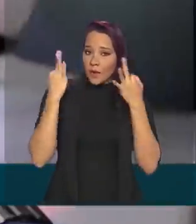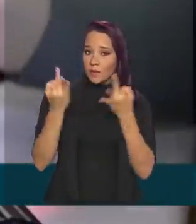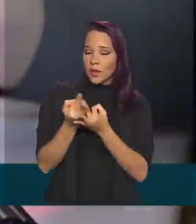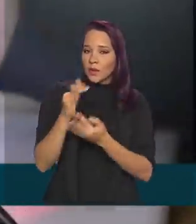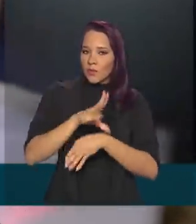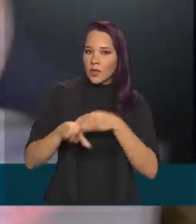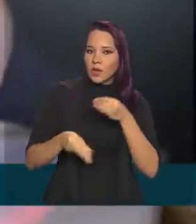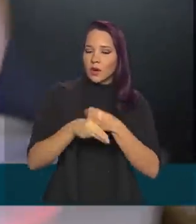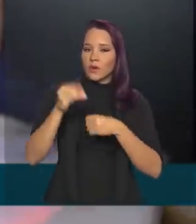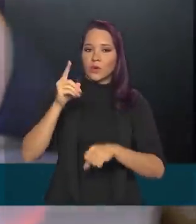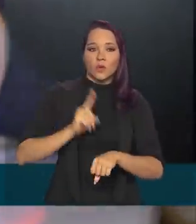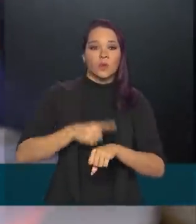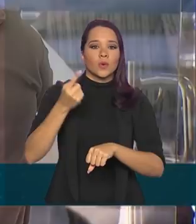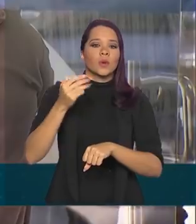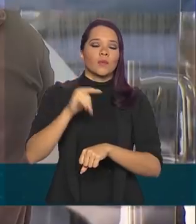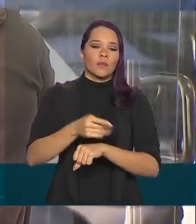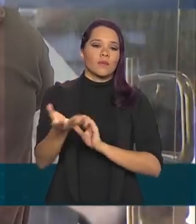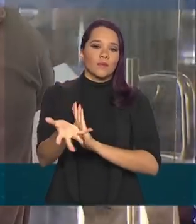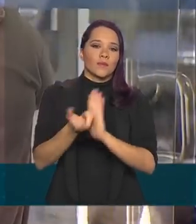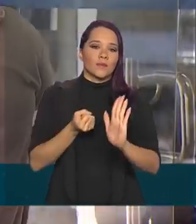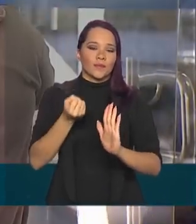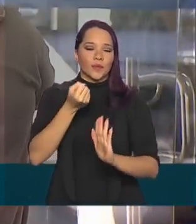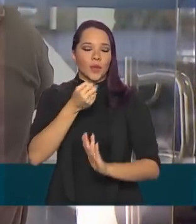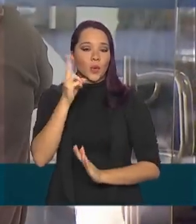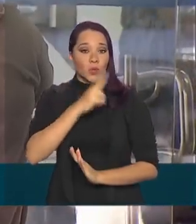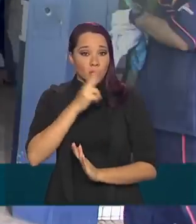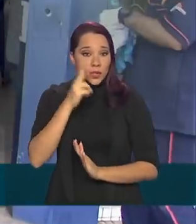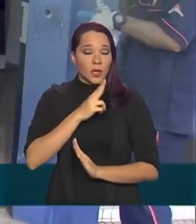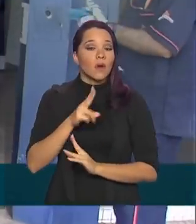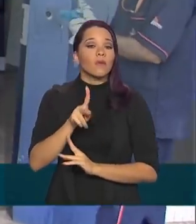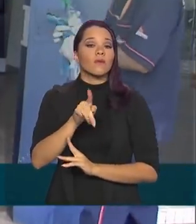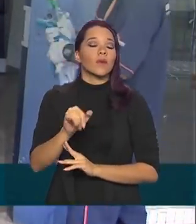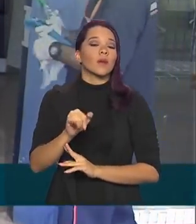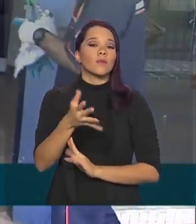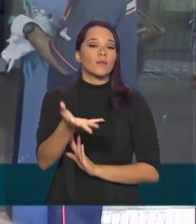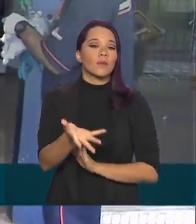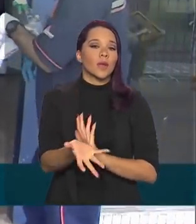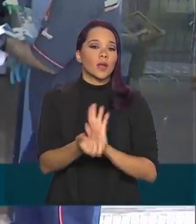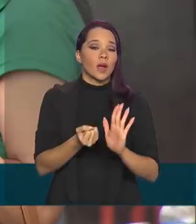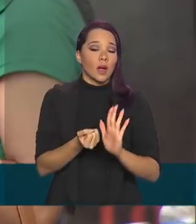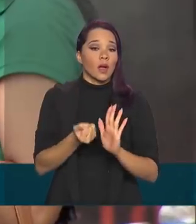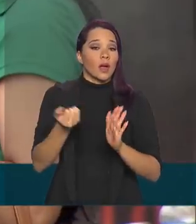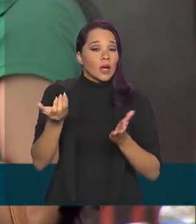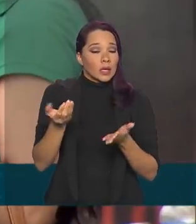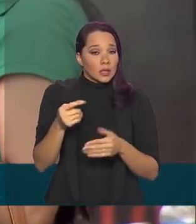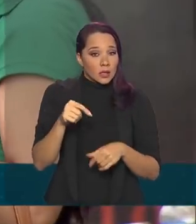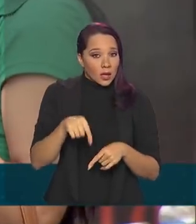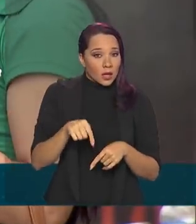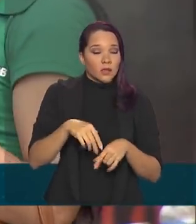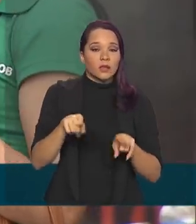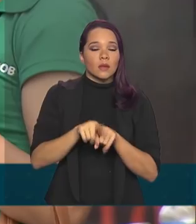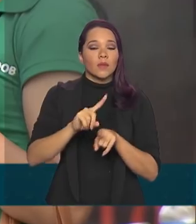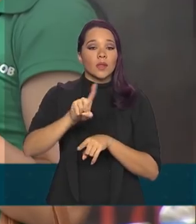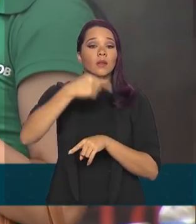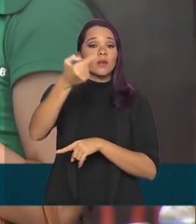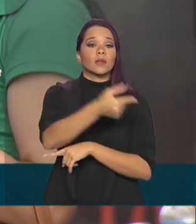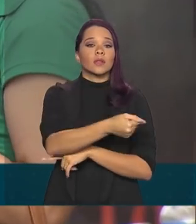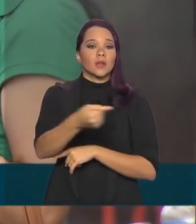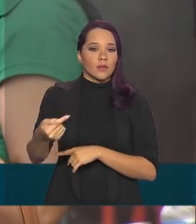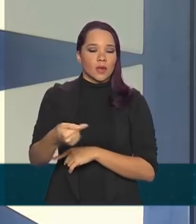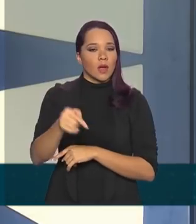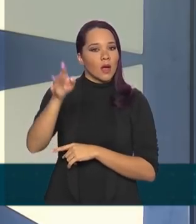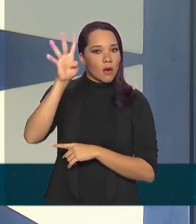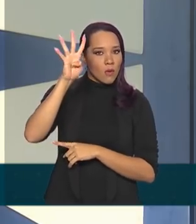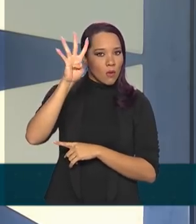incluído automaticamente para receber o auxílio emergencial, vai receber, a partir dessa e da próxima semana, a